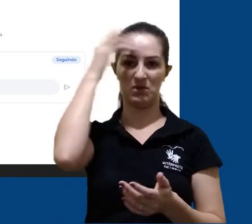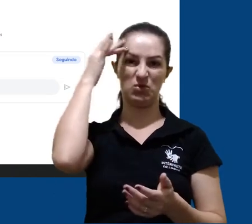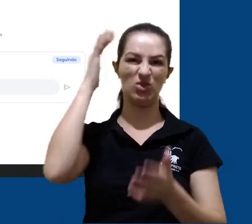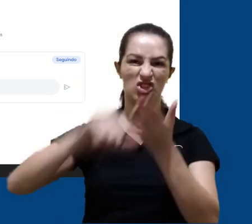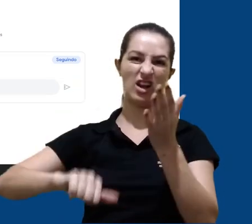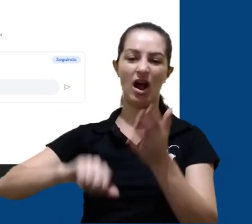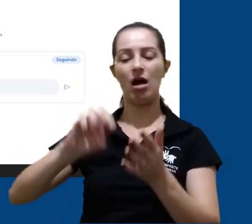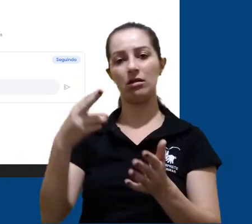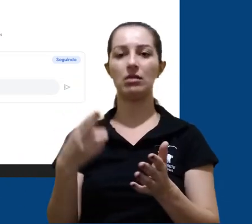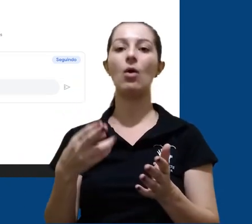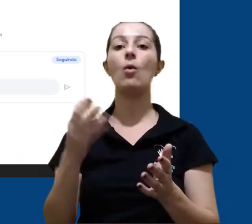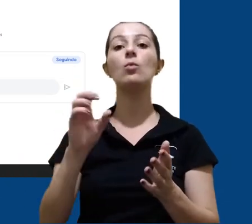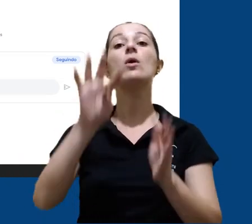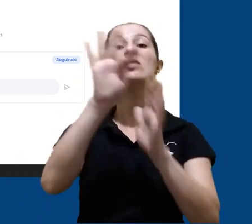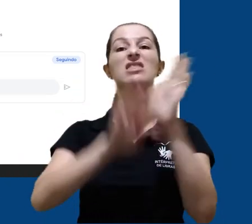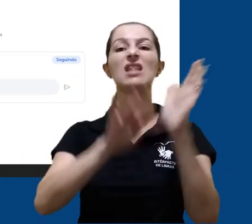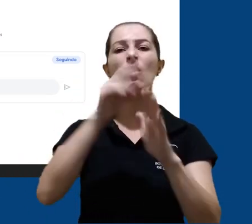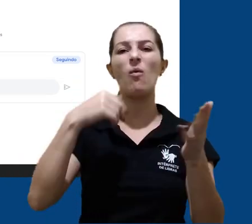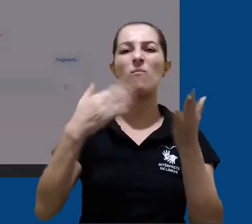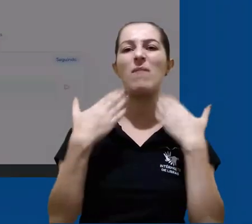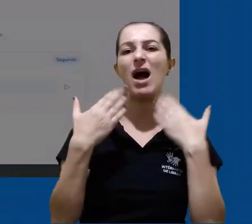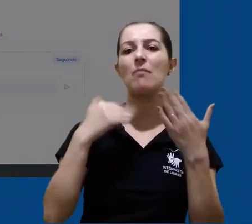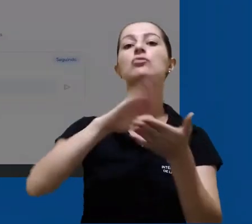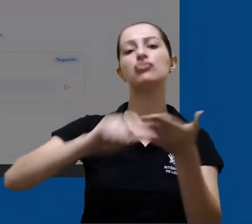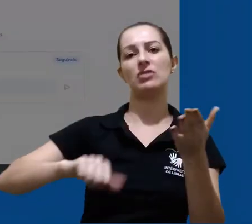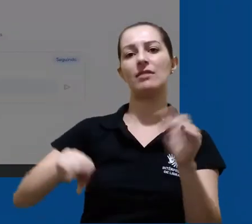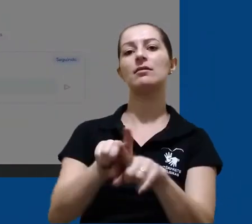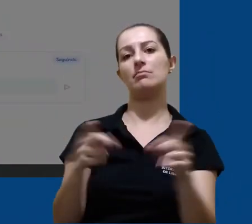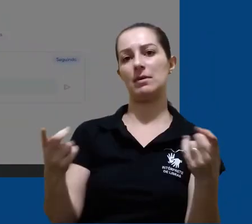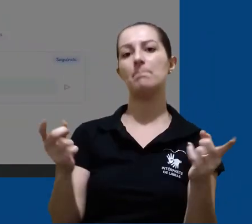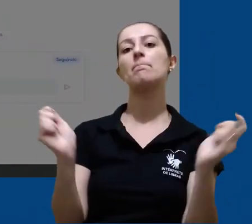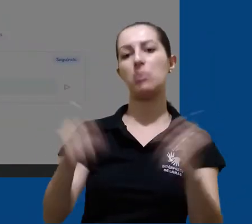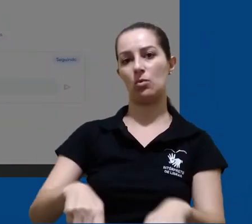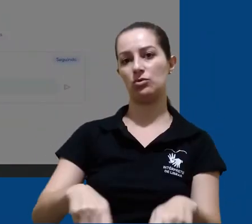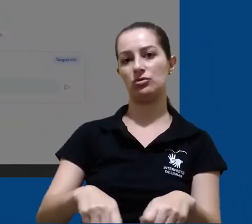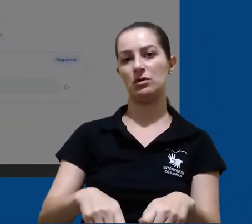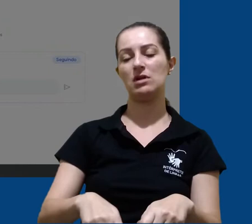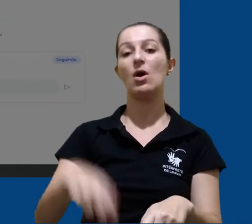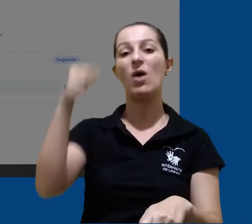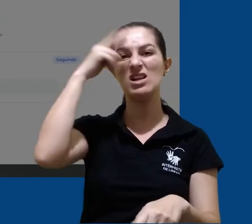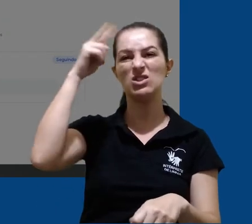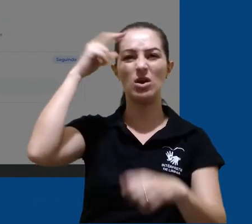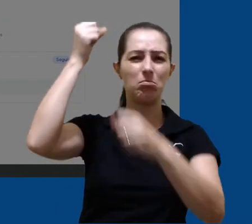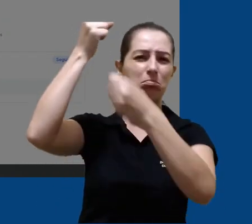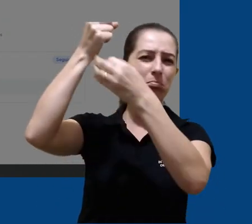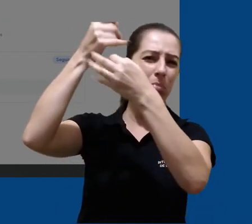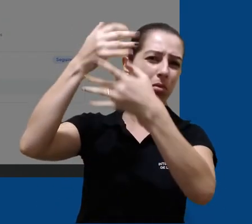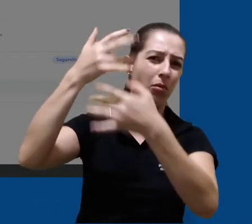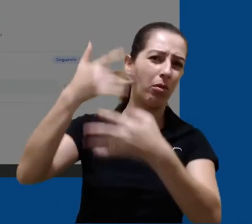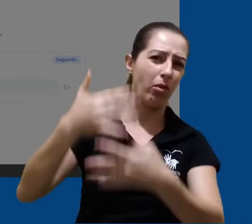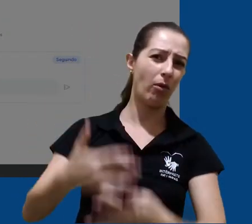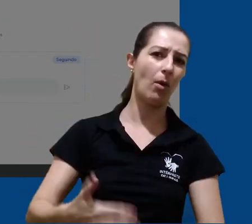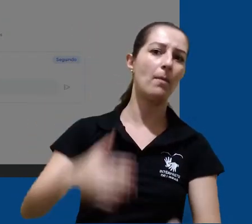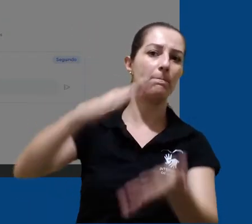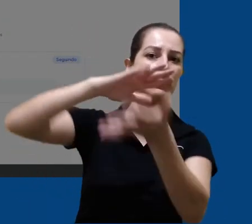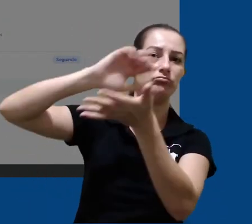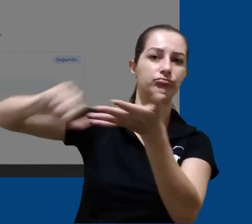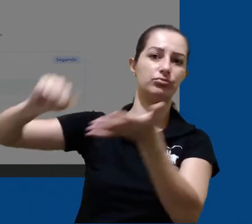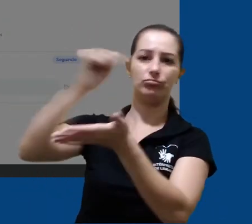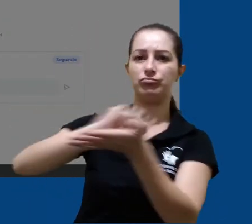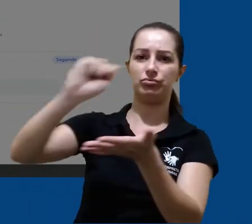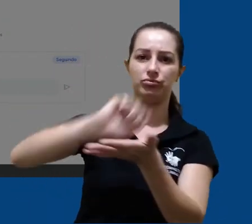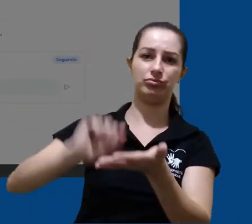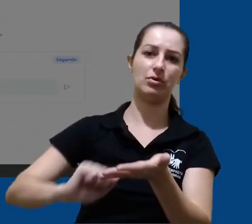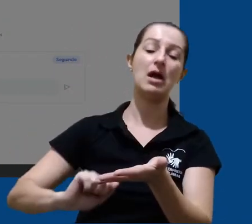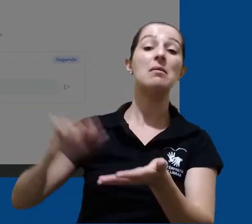ou excluir a conversa. No caso de exclusão, todo o histórico dessa conversa vai ser apagado, mas a